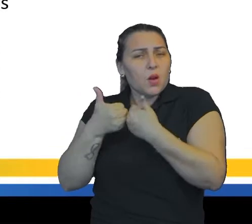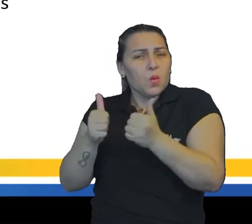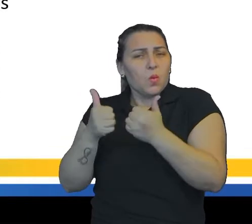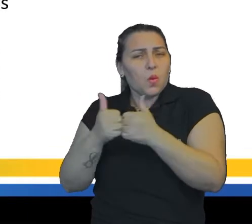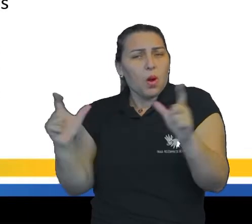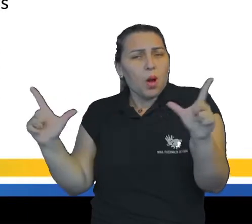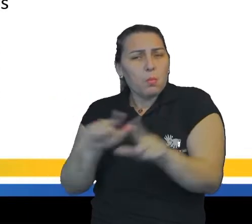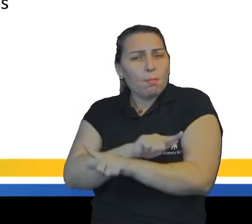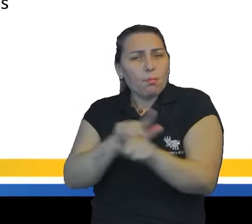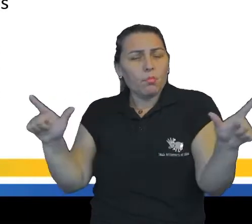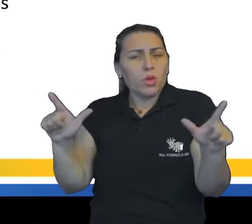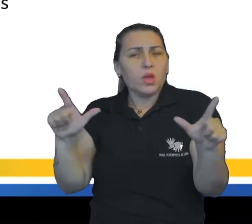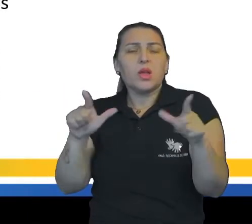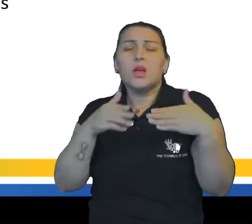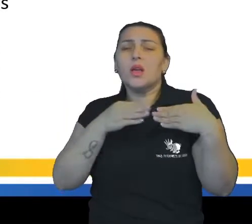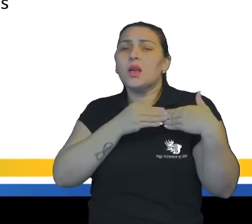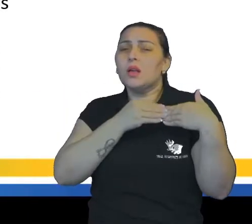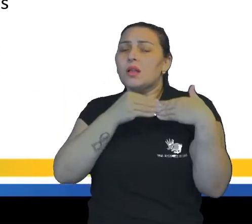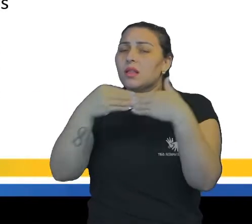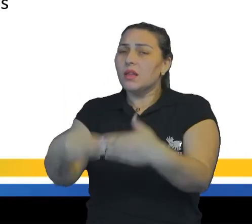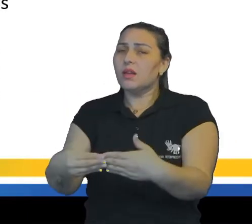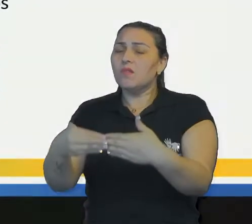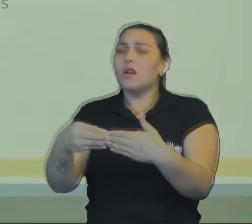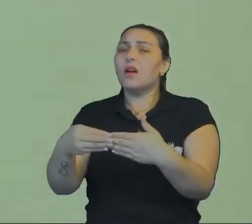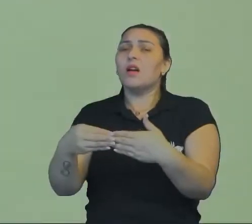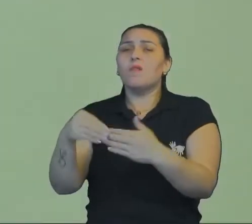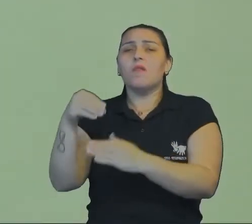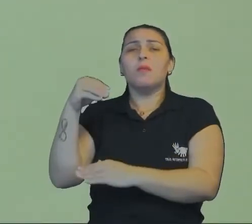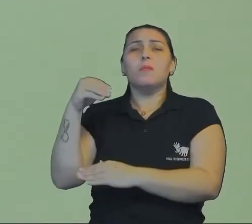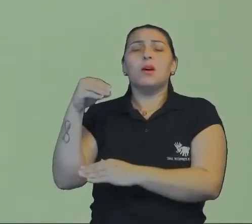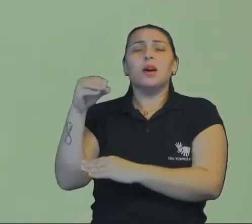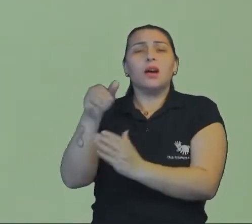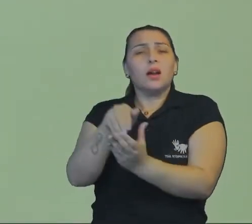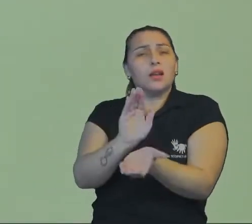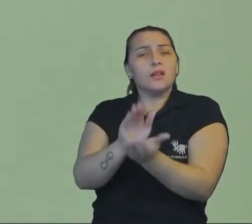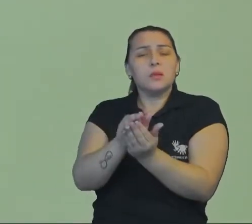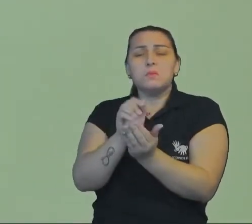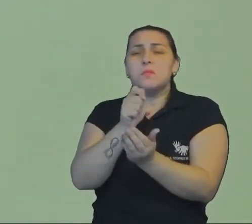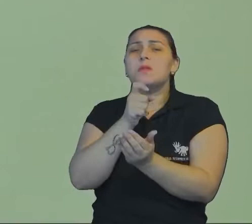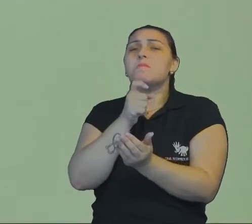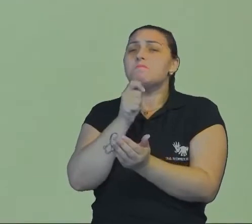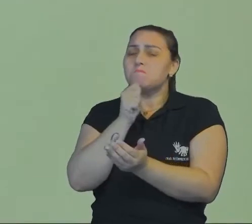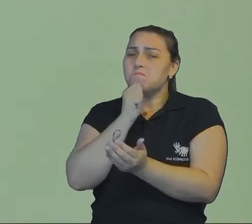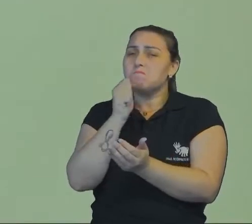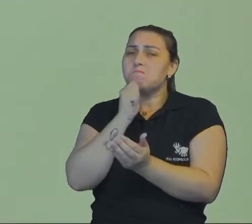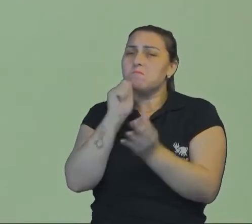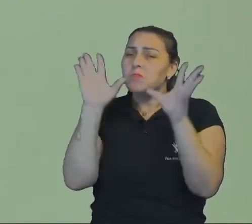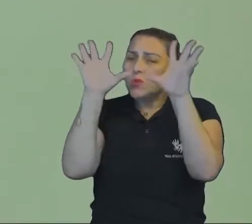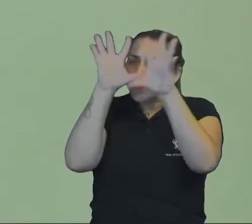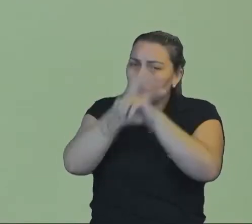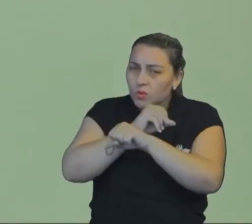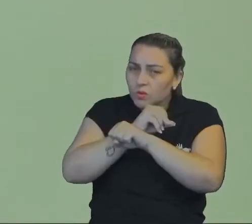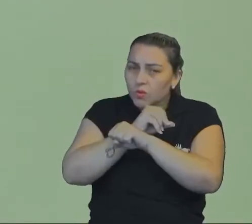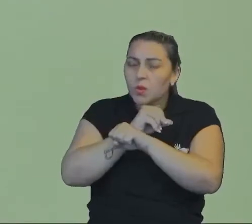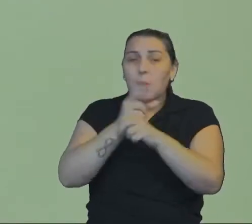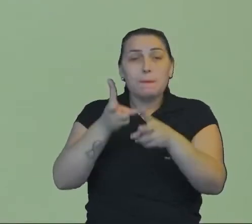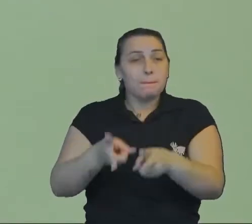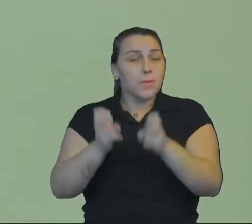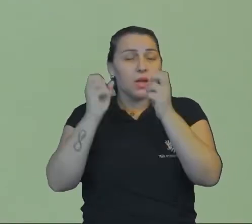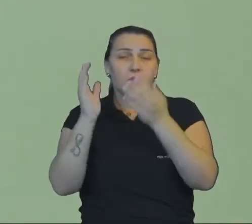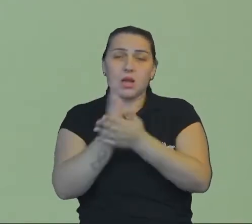que nos levaria para Olinda, ainda na escuridão? Então percebam aqui nesse começo do relato algumas